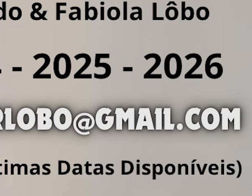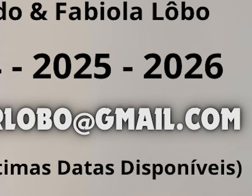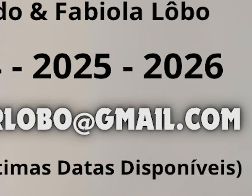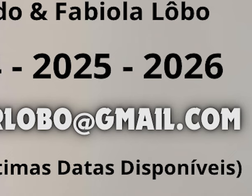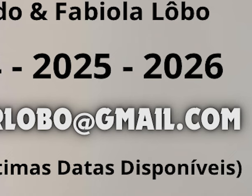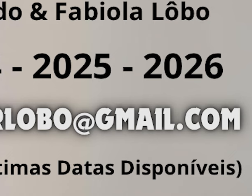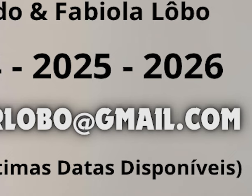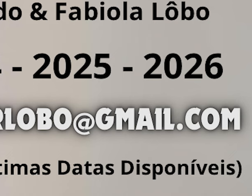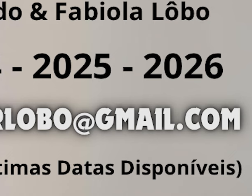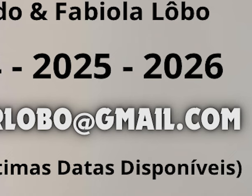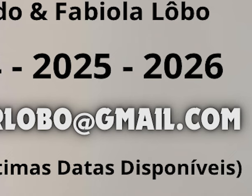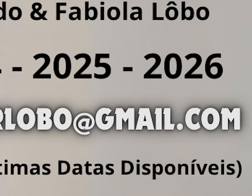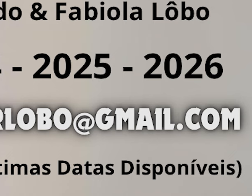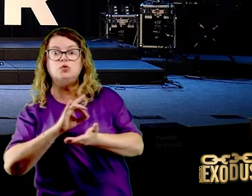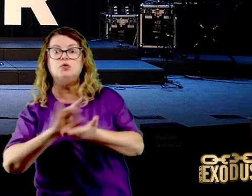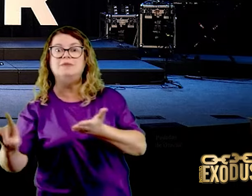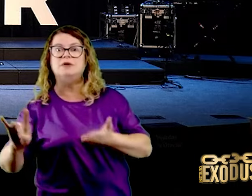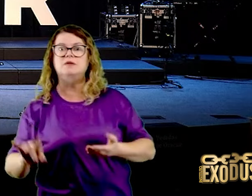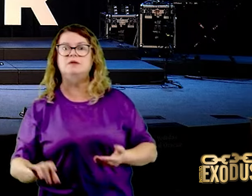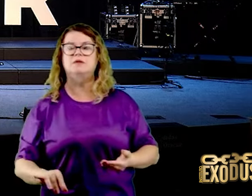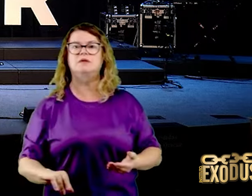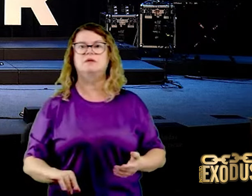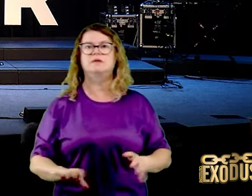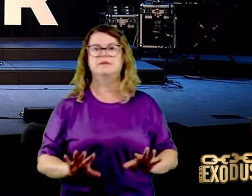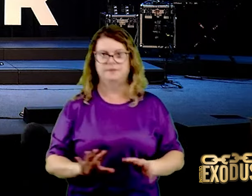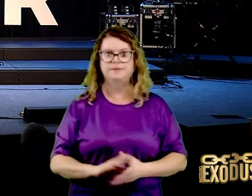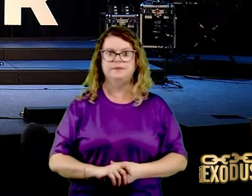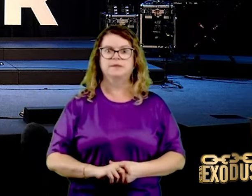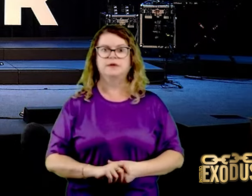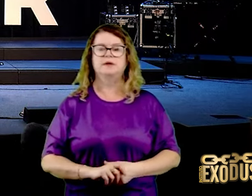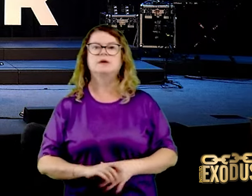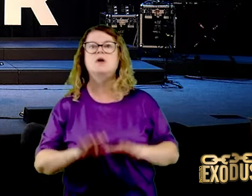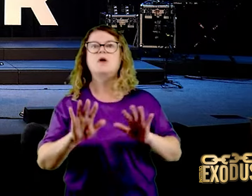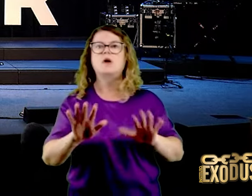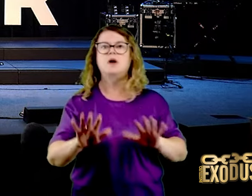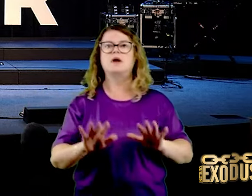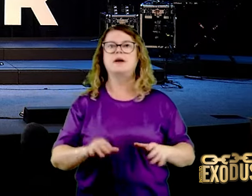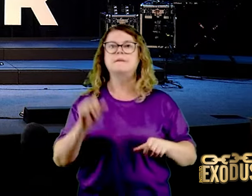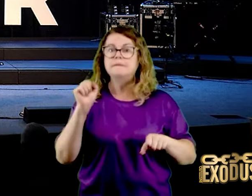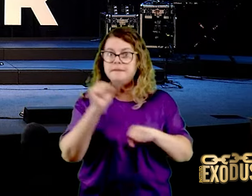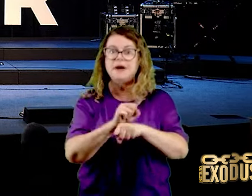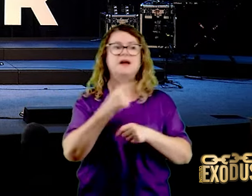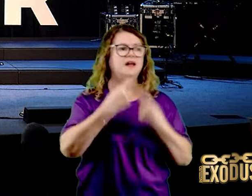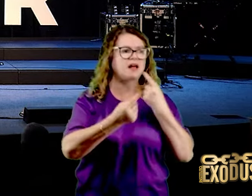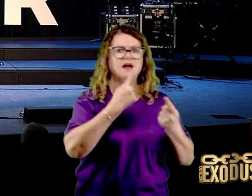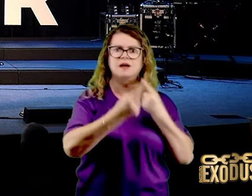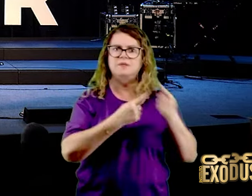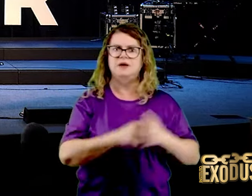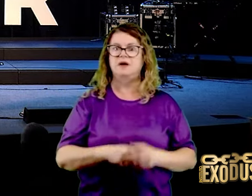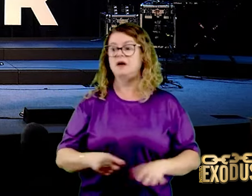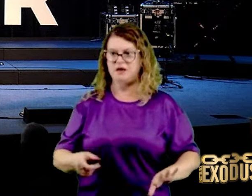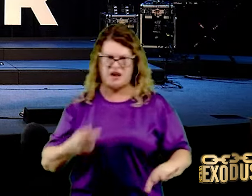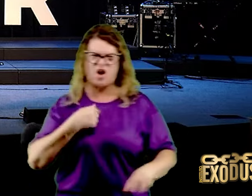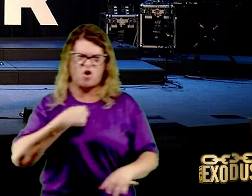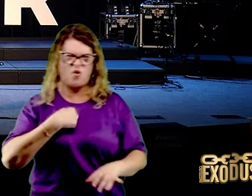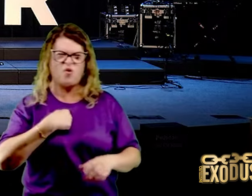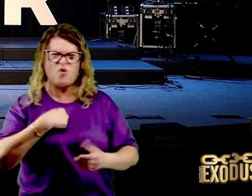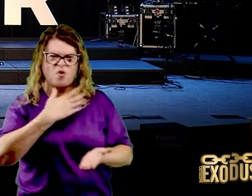orar. Quando eu começo a orar por uma causa, eu não desisto. Eu só paro de orar quando eu ganho a causa.